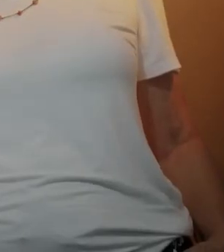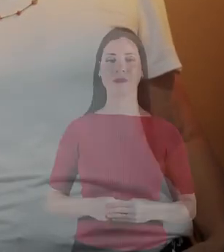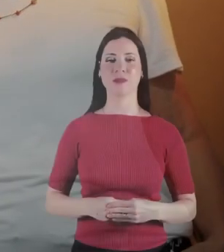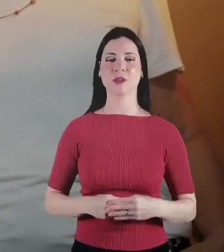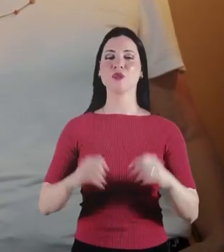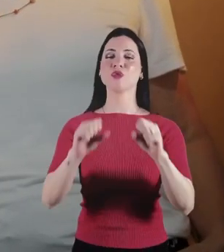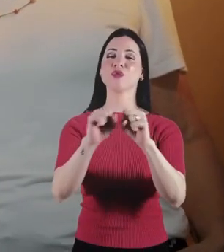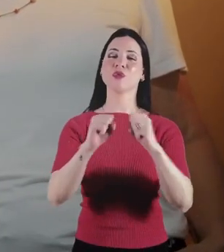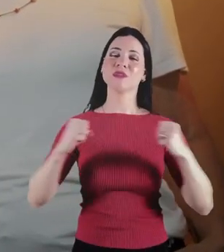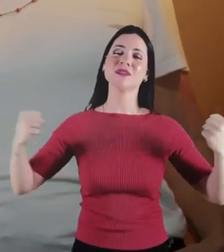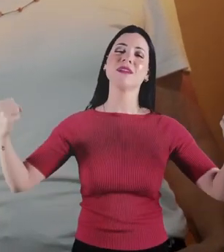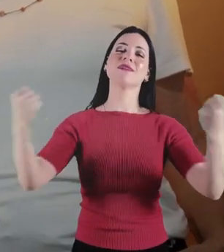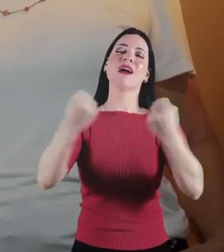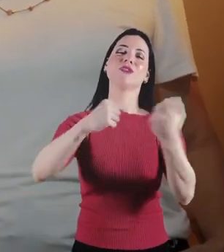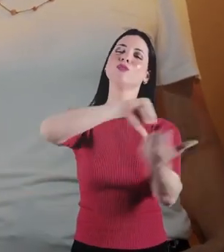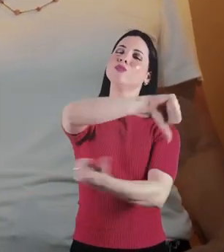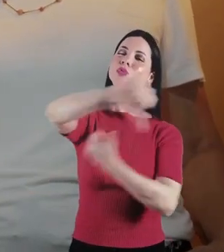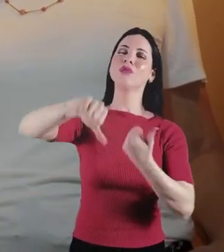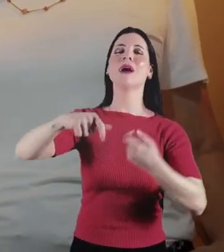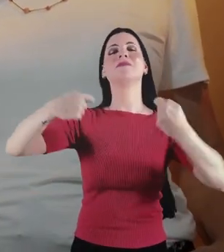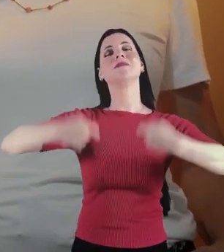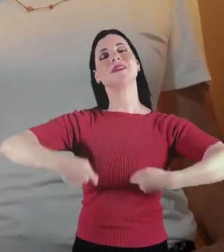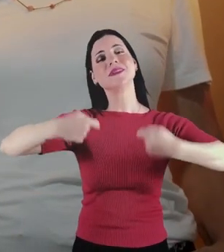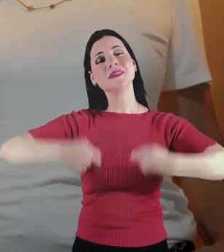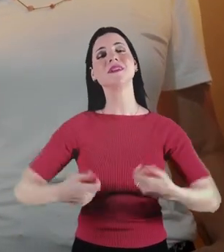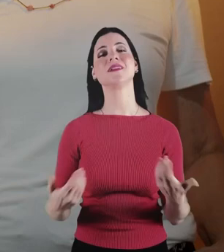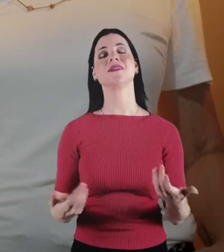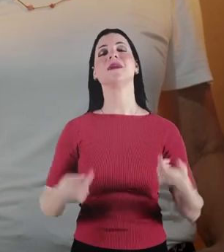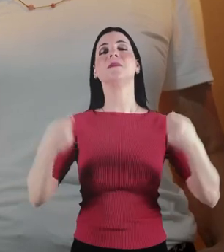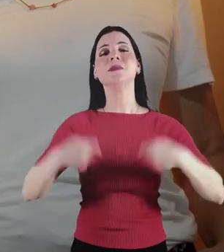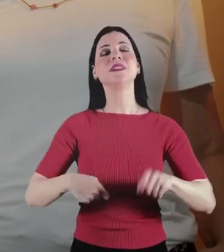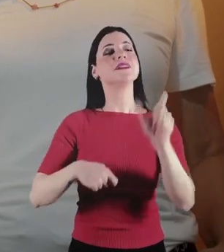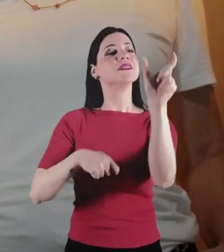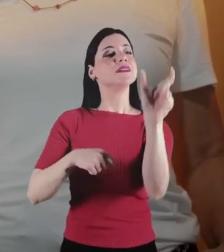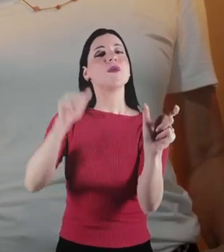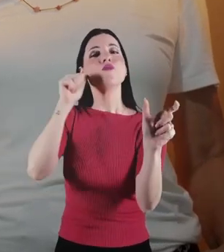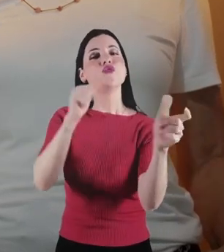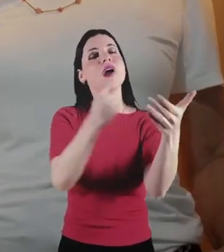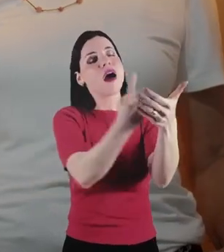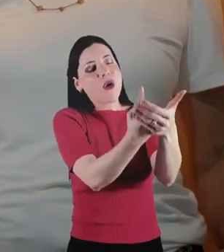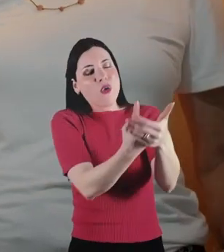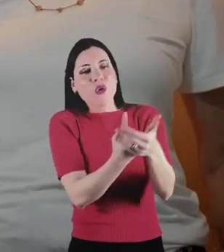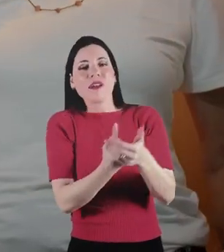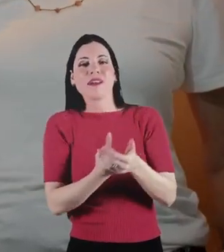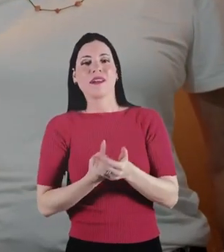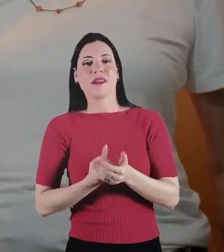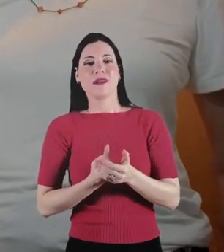A sociedade precisa mudar, precisa acolher a mulher.